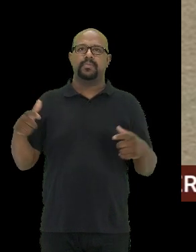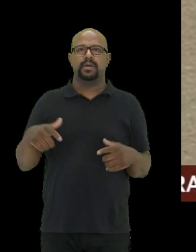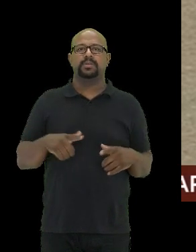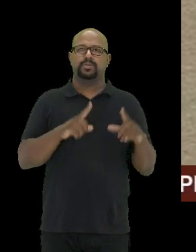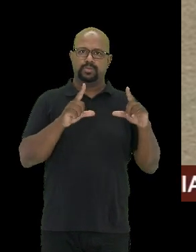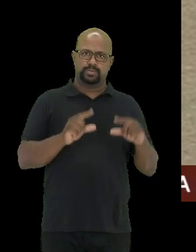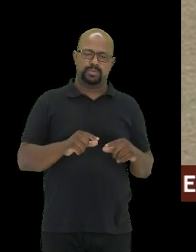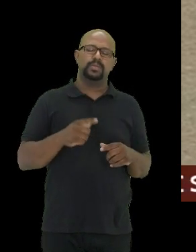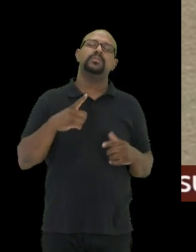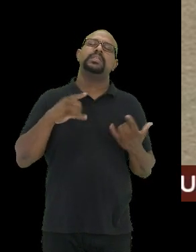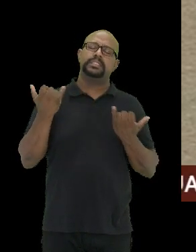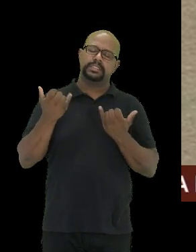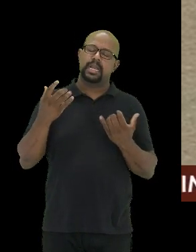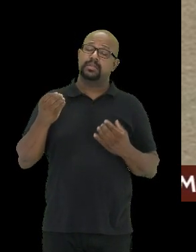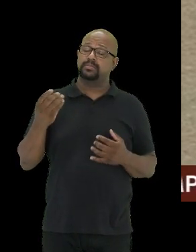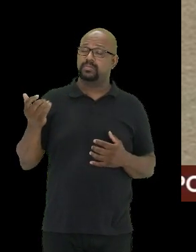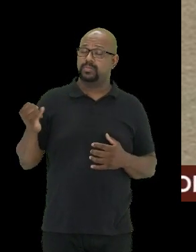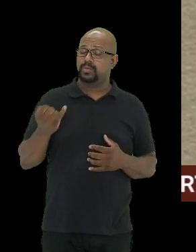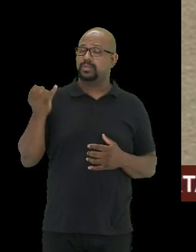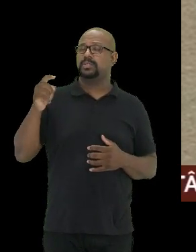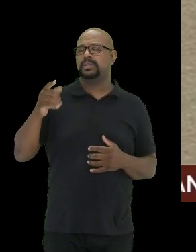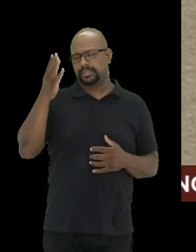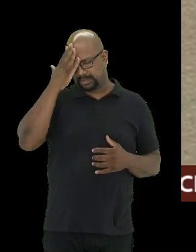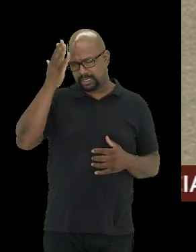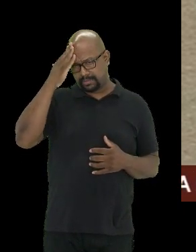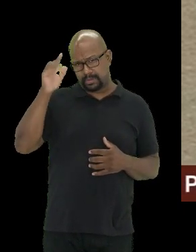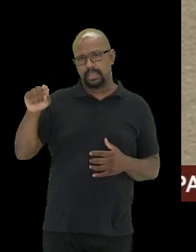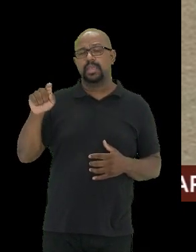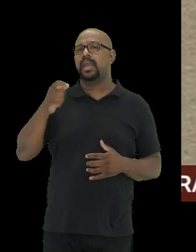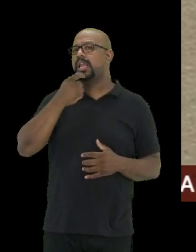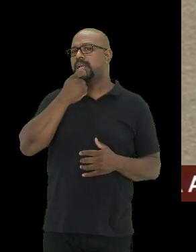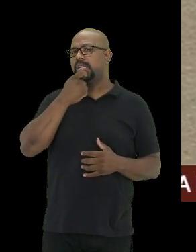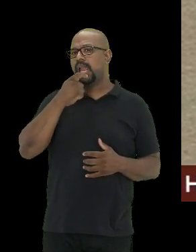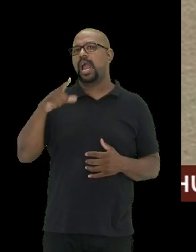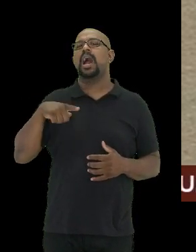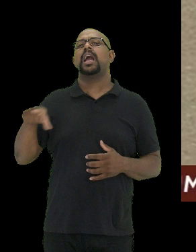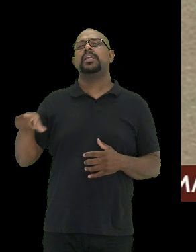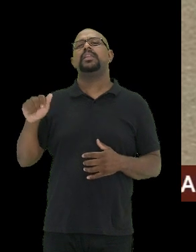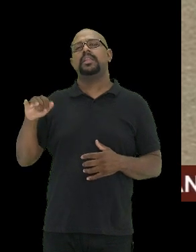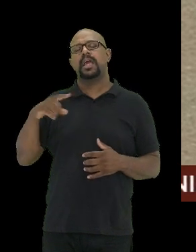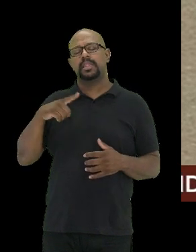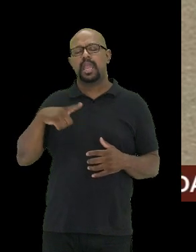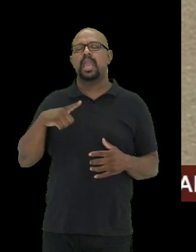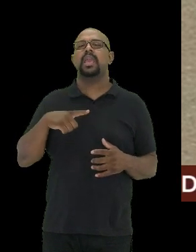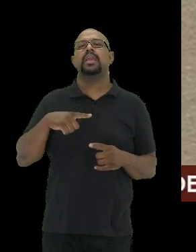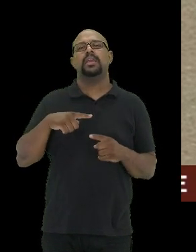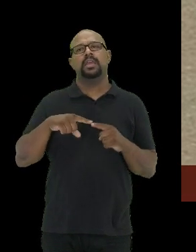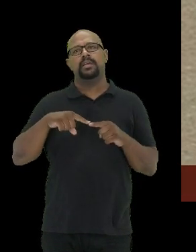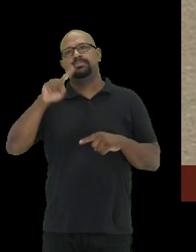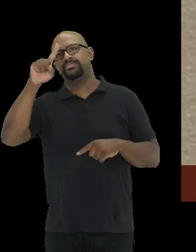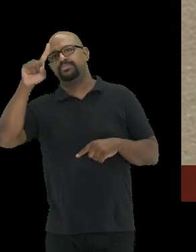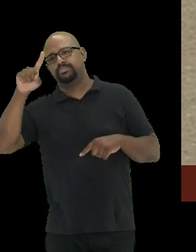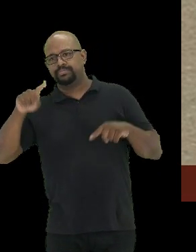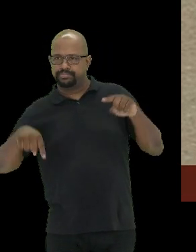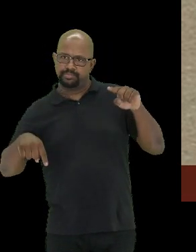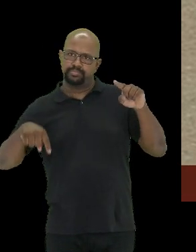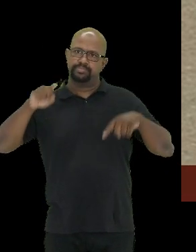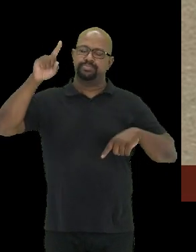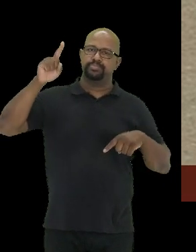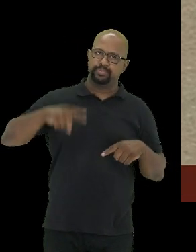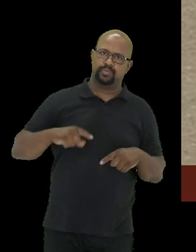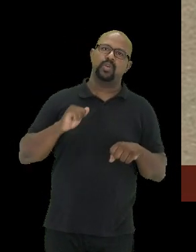e o dado ali que está é o Reino Unido, vocês sabem que o Reino Unido ainda está passando por picos de casos, mas com diminuição